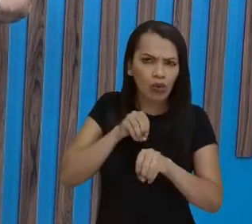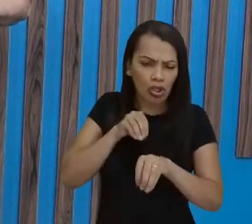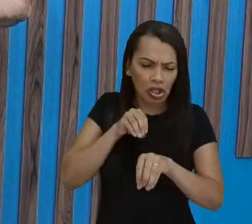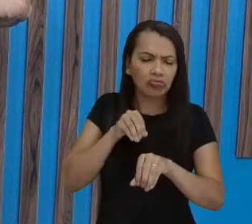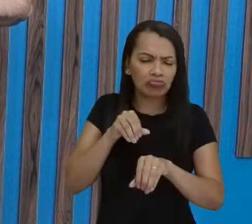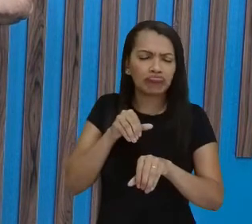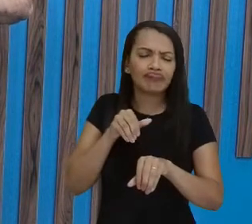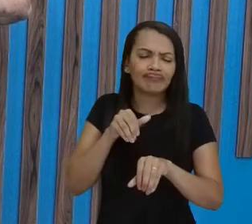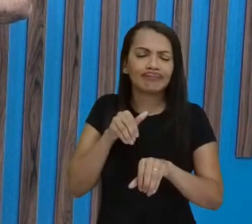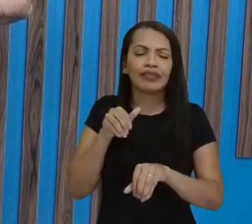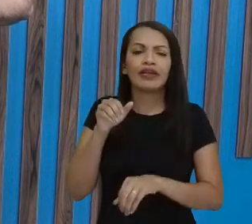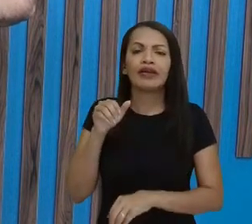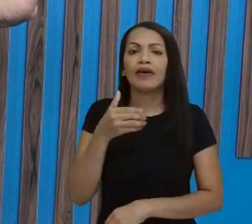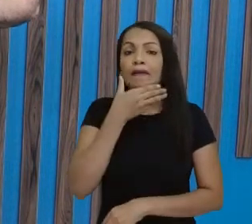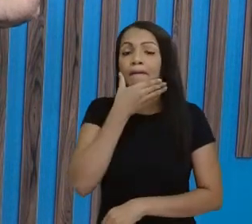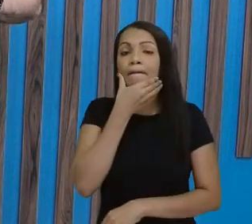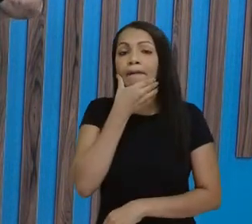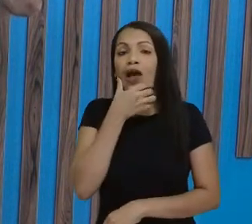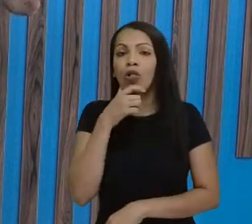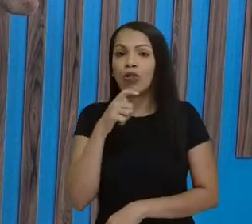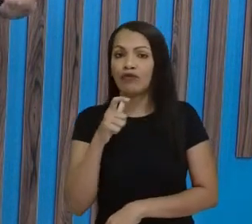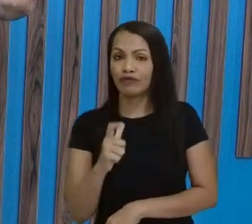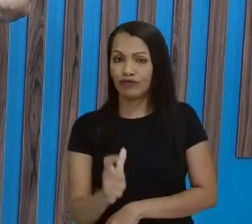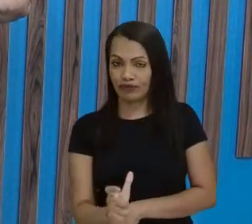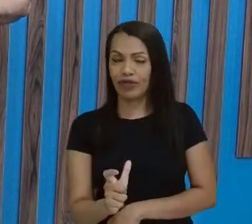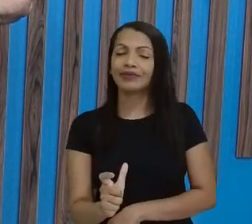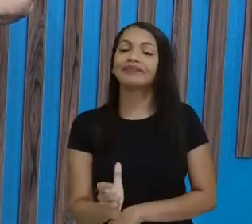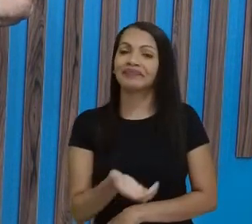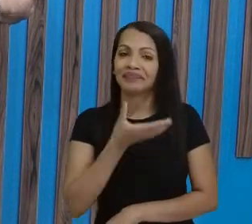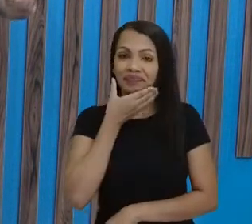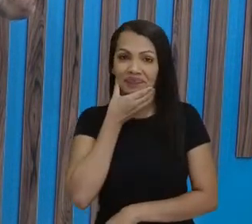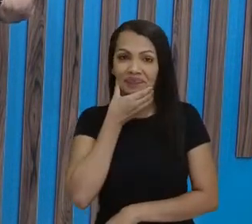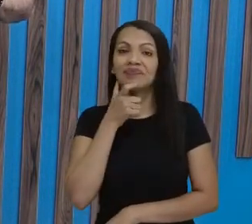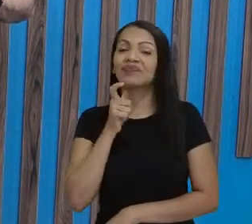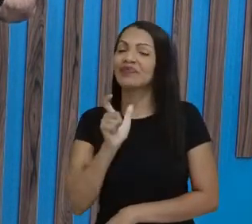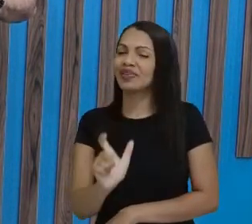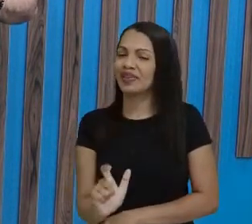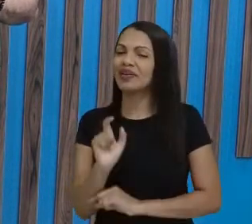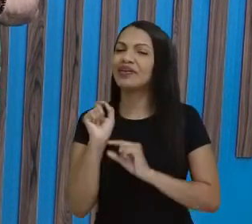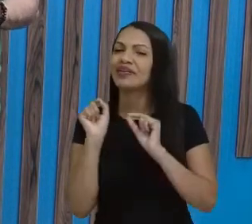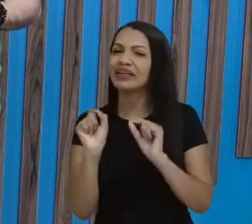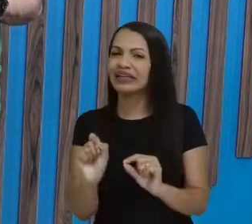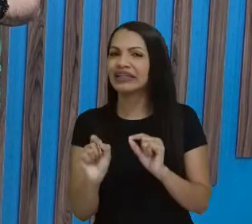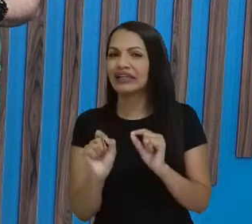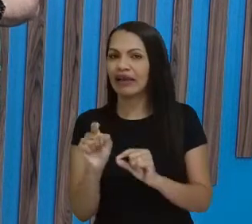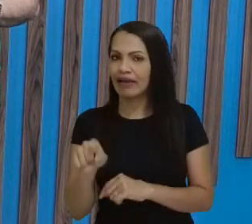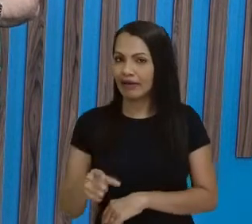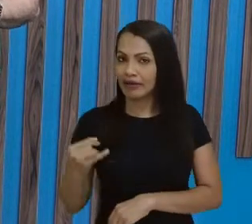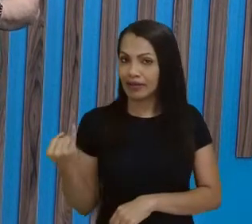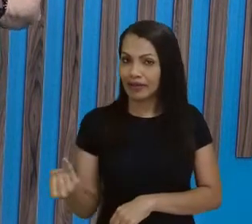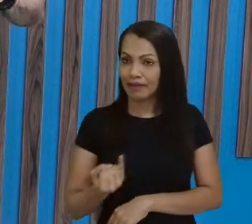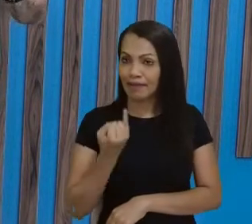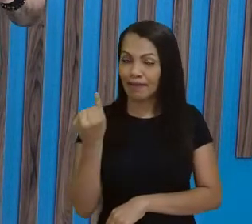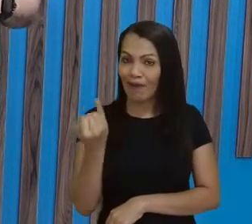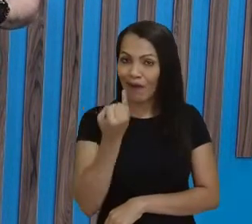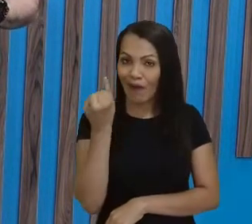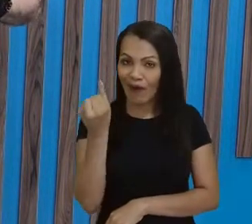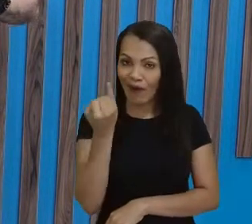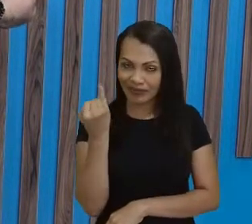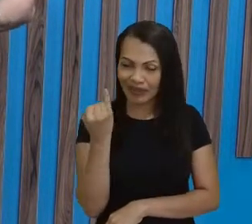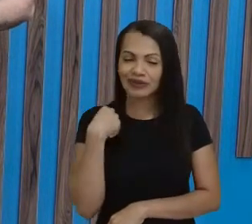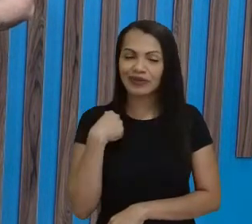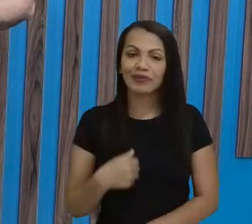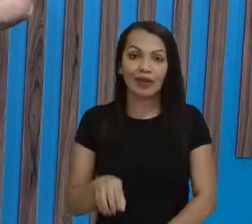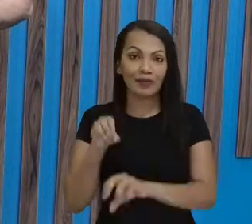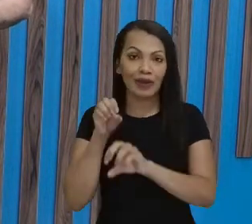também um pouquinho sobre ele, ok? O educador Paulo Freire, que é muito importante para a